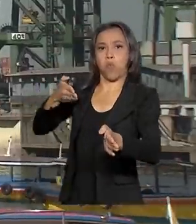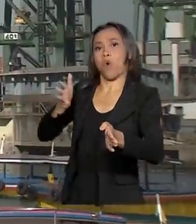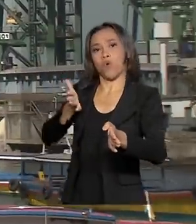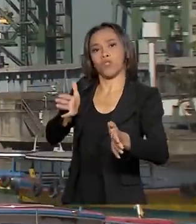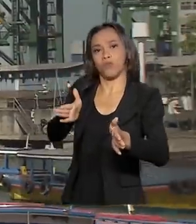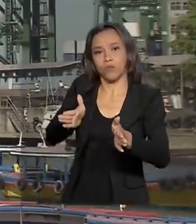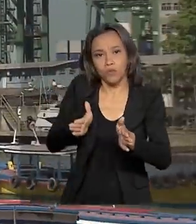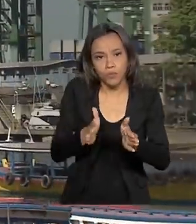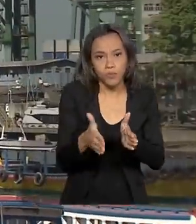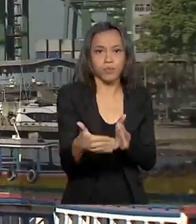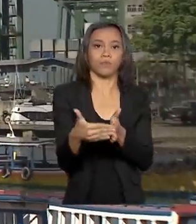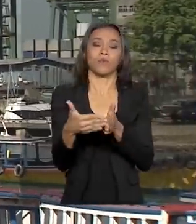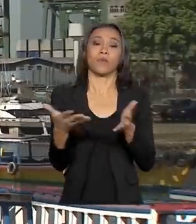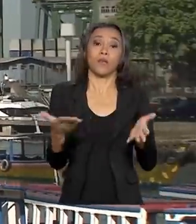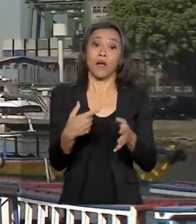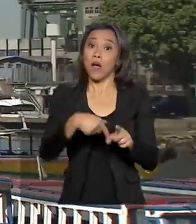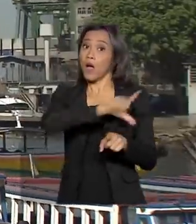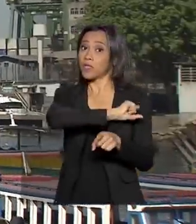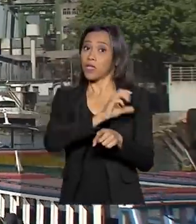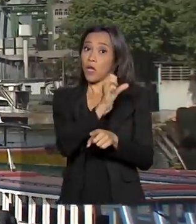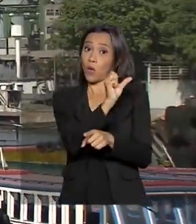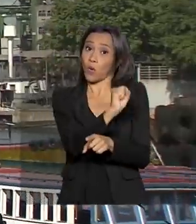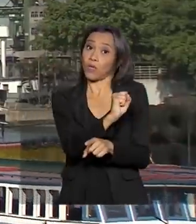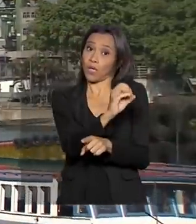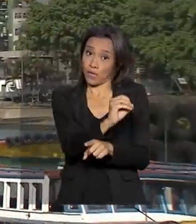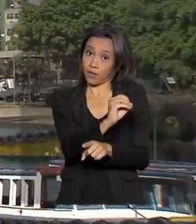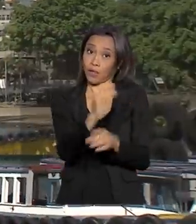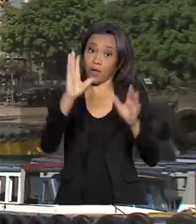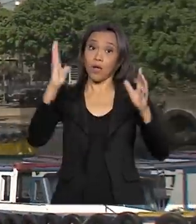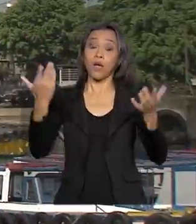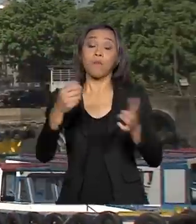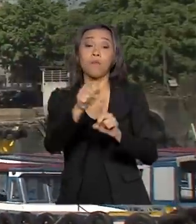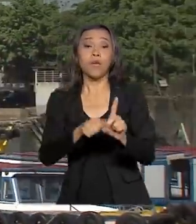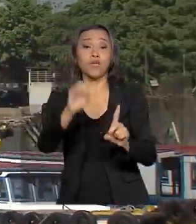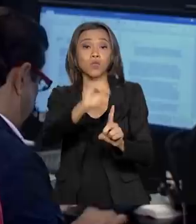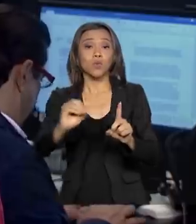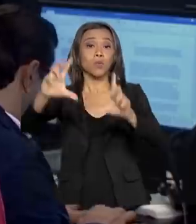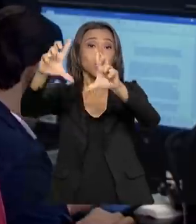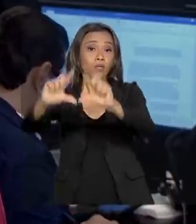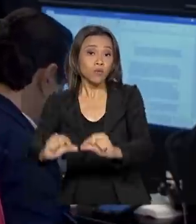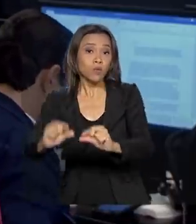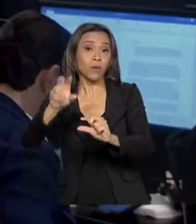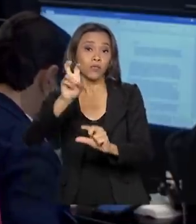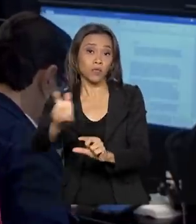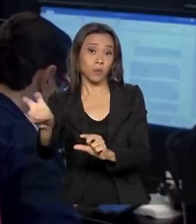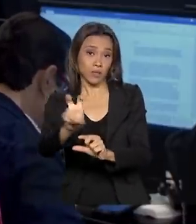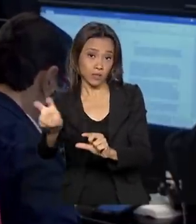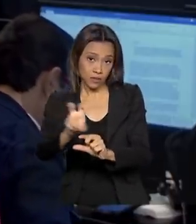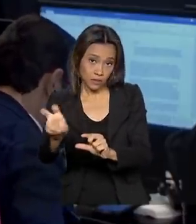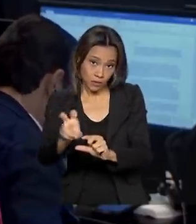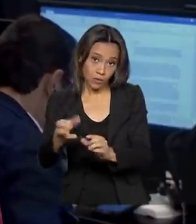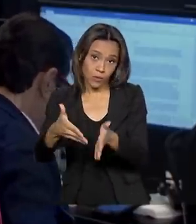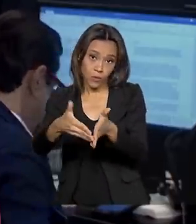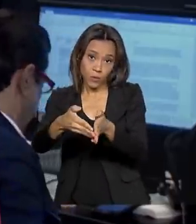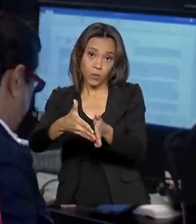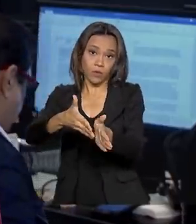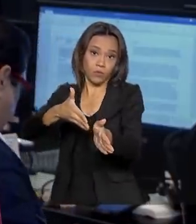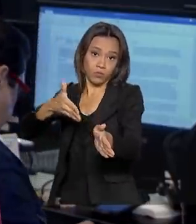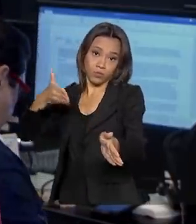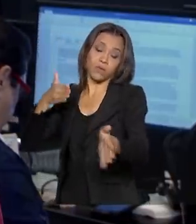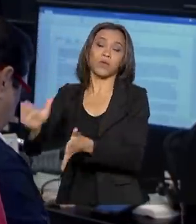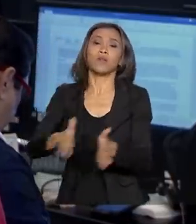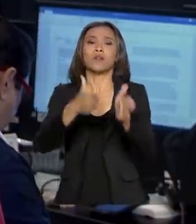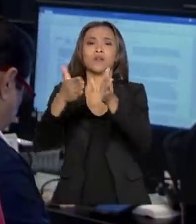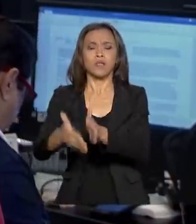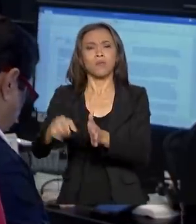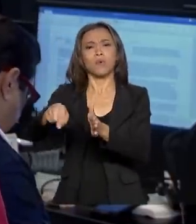era de 80 navios na espera. Em outubro, já tinha caído para 55 e em dezembro atingiu o patamar mais